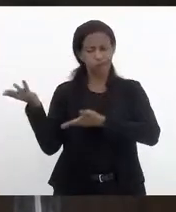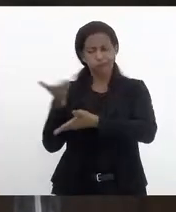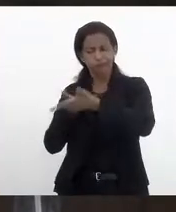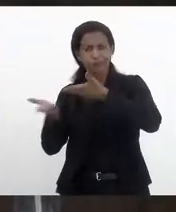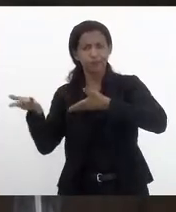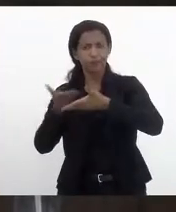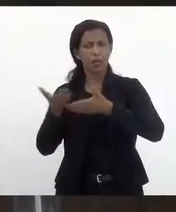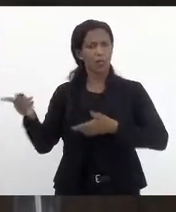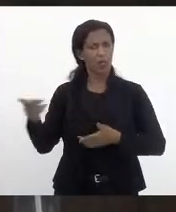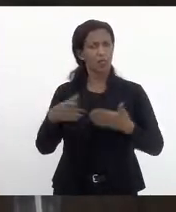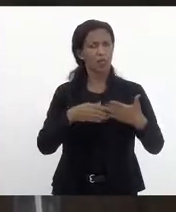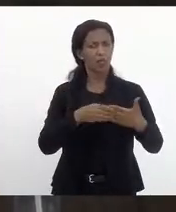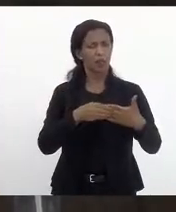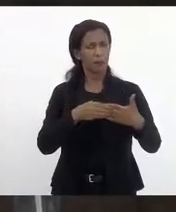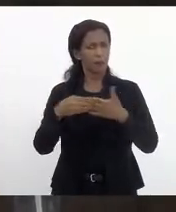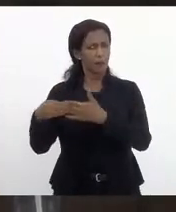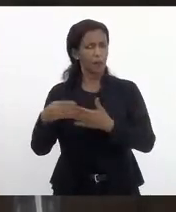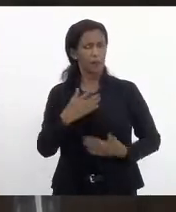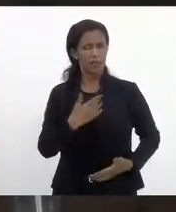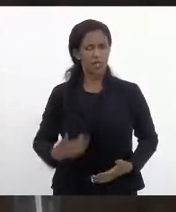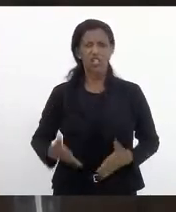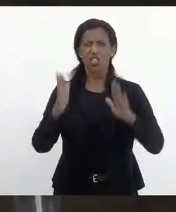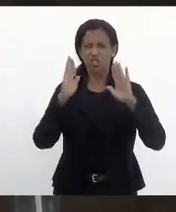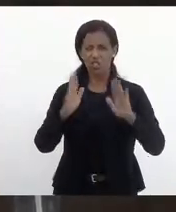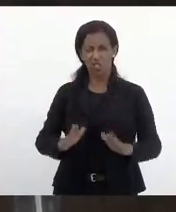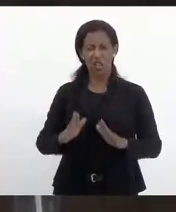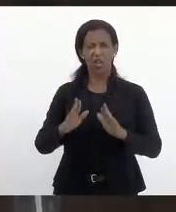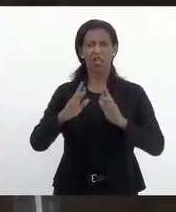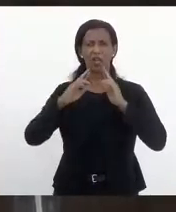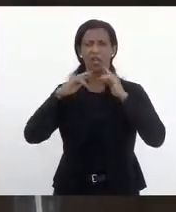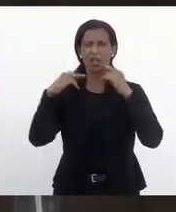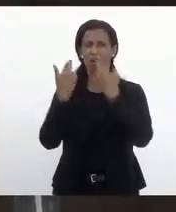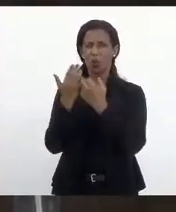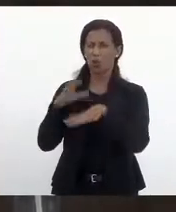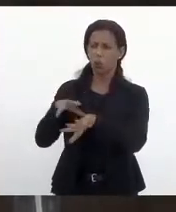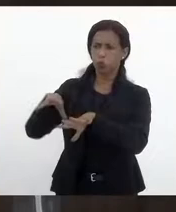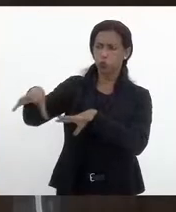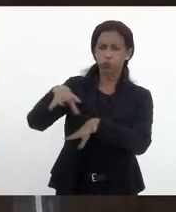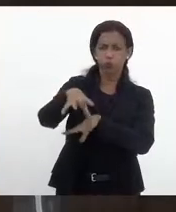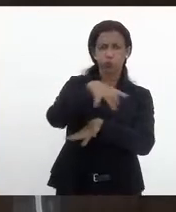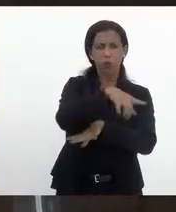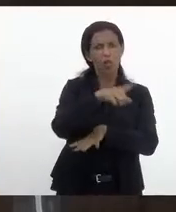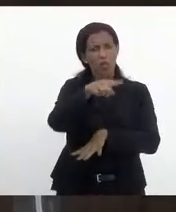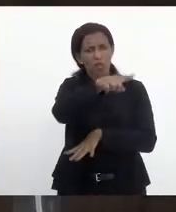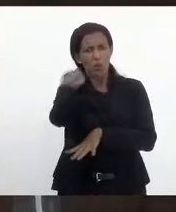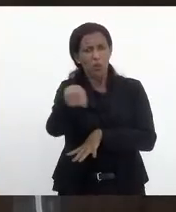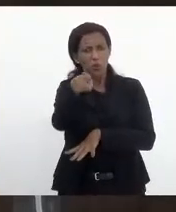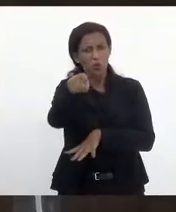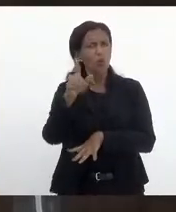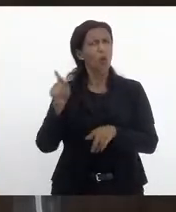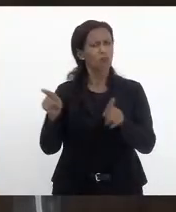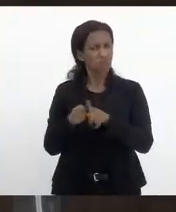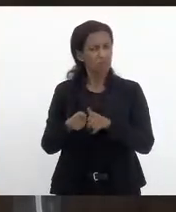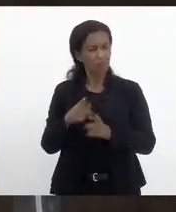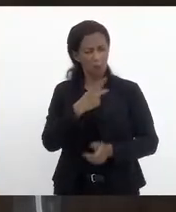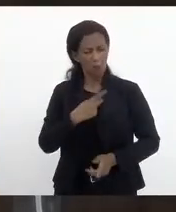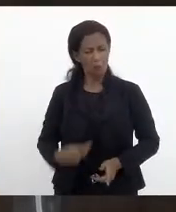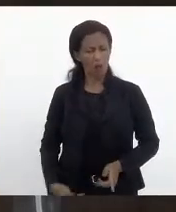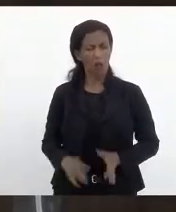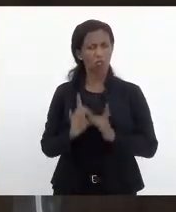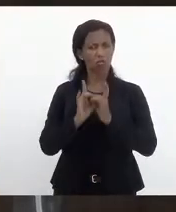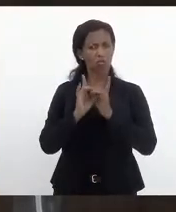a audiência do FOSPERJ, eu já fiz N audiências com diversas categorias, e vossa excelência tem conduzido de forma muito diplomática e